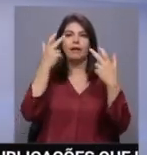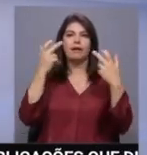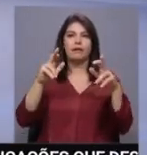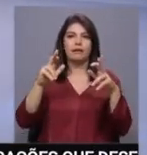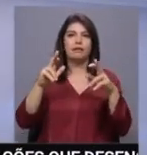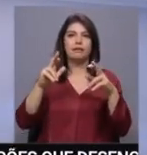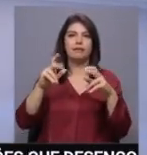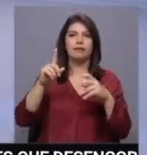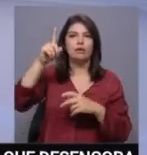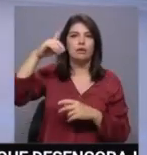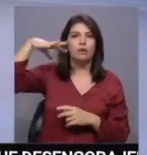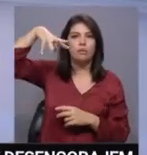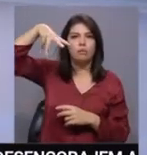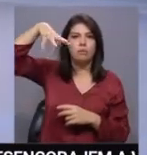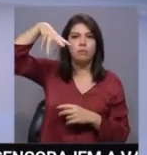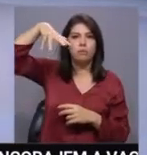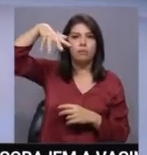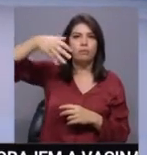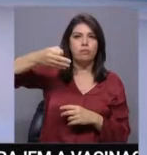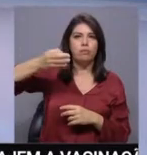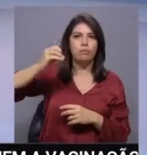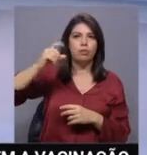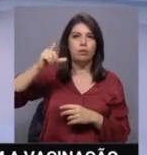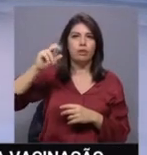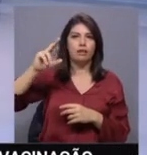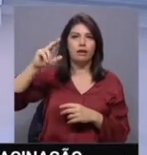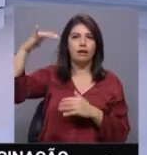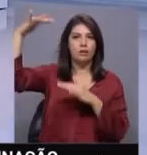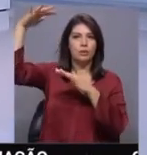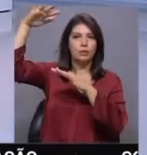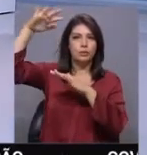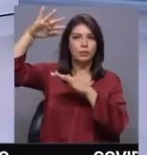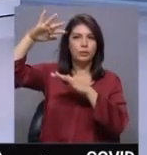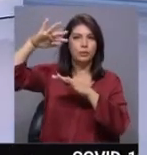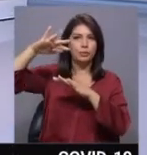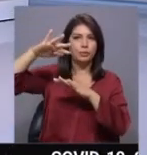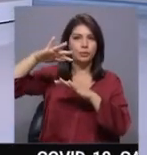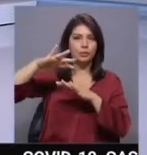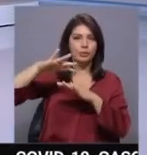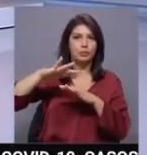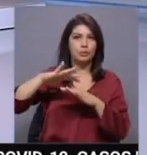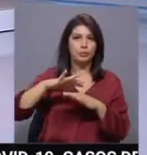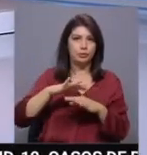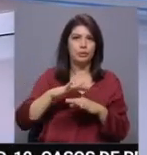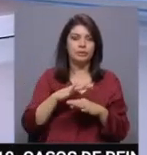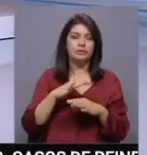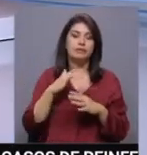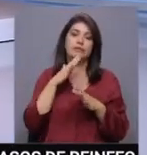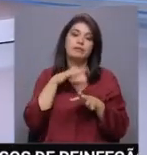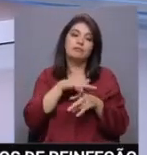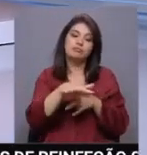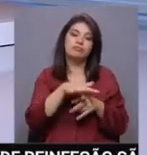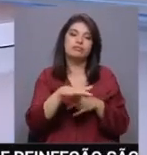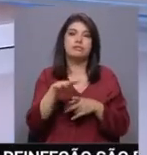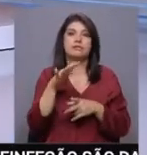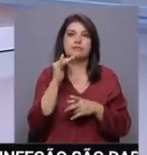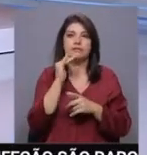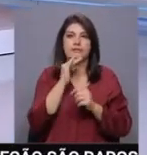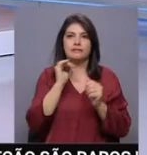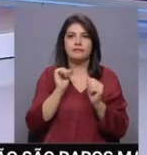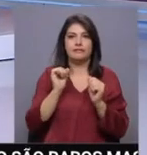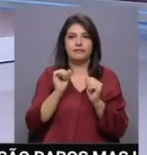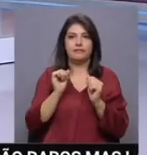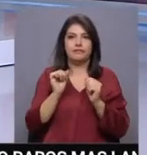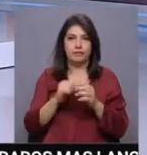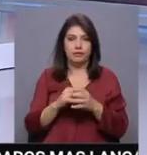se vê aqui marcada por estas nuvens cumuliformes que são transportadas na circulação do anticiclone que se encontra a oeste, mas é isso que vos vou passar a mostrar